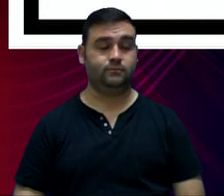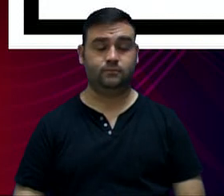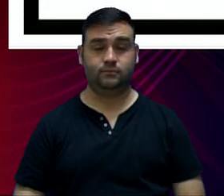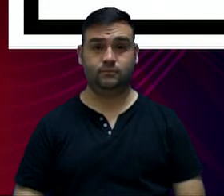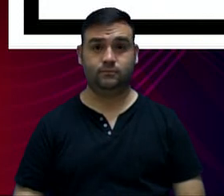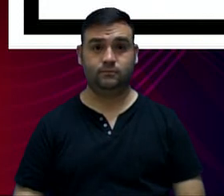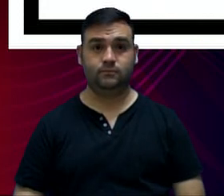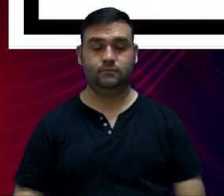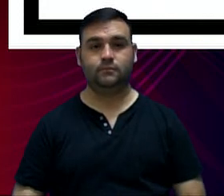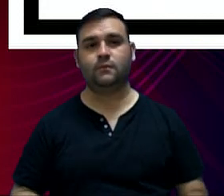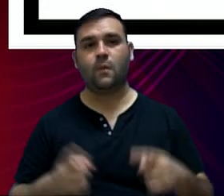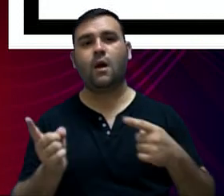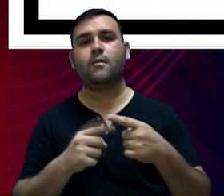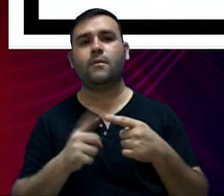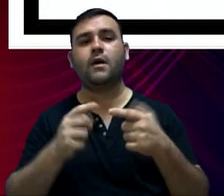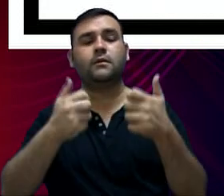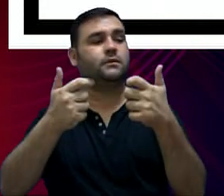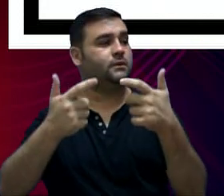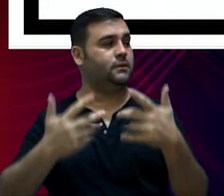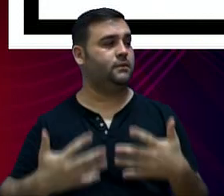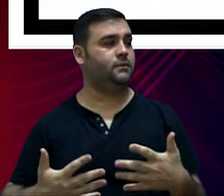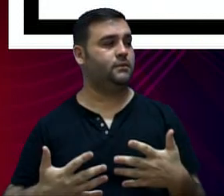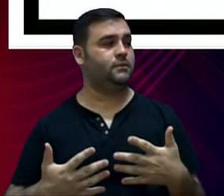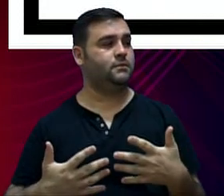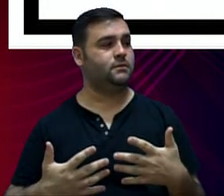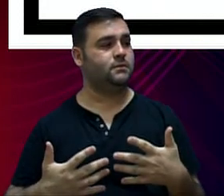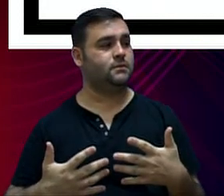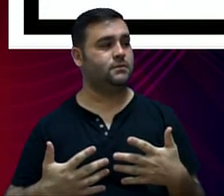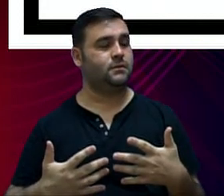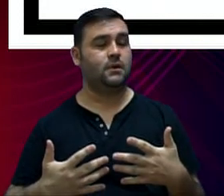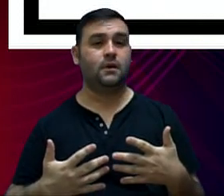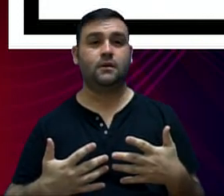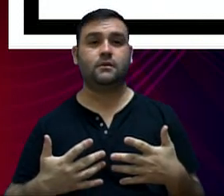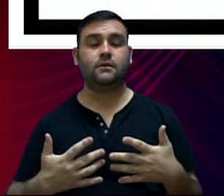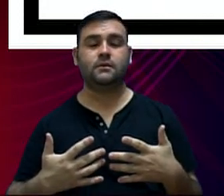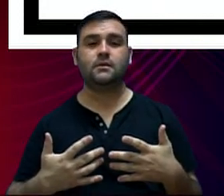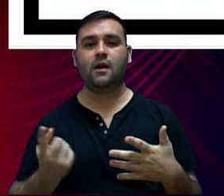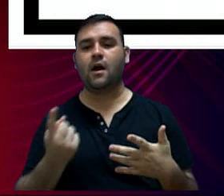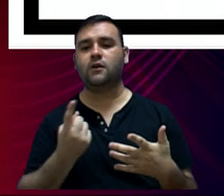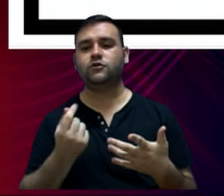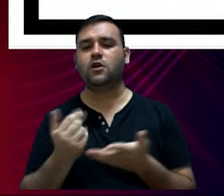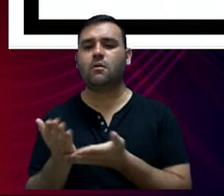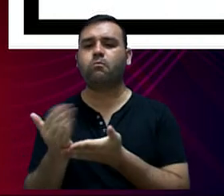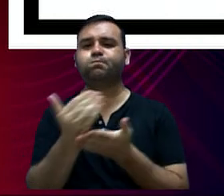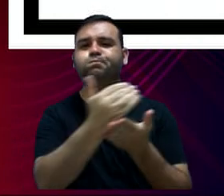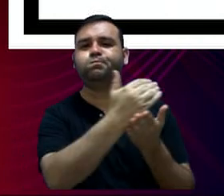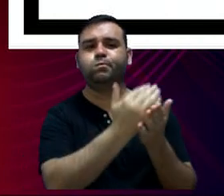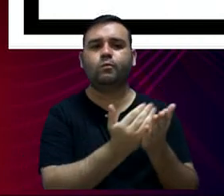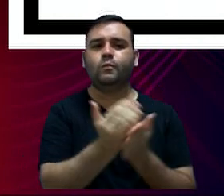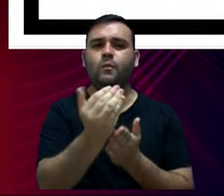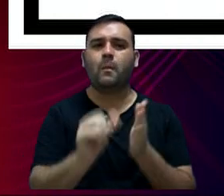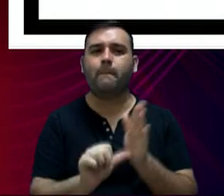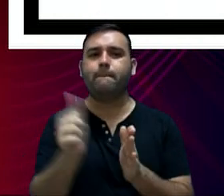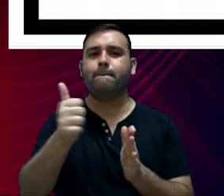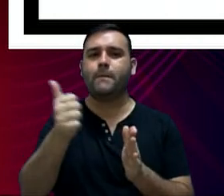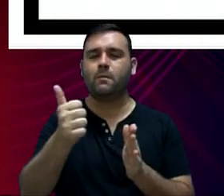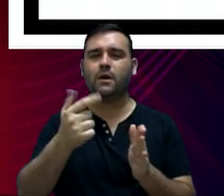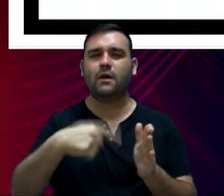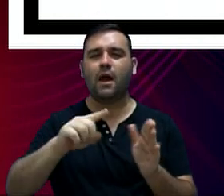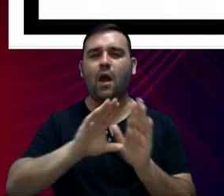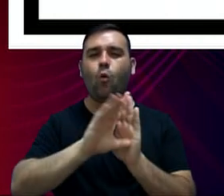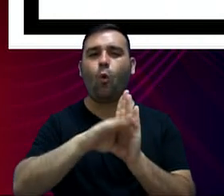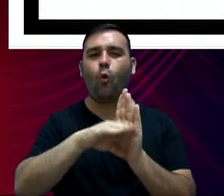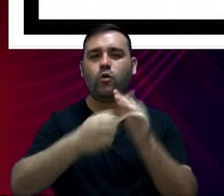Em primeiro lugar, nós vamos falar a respeito das receitas primárias. Aqui, apenas o